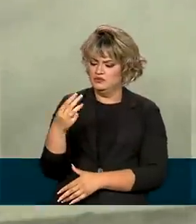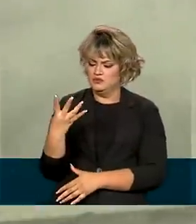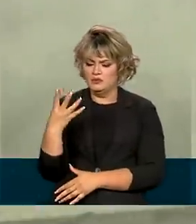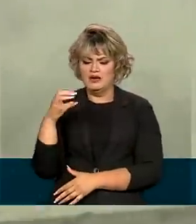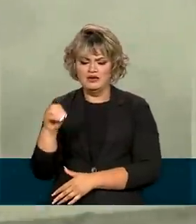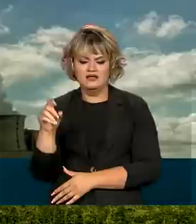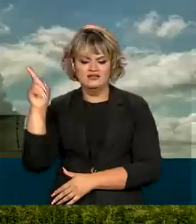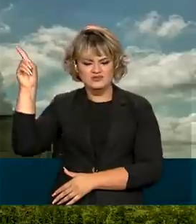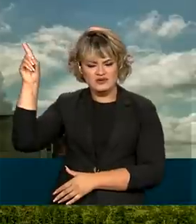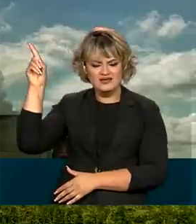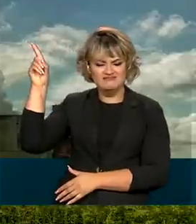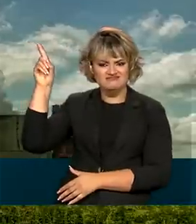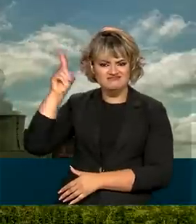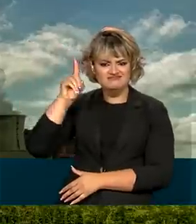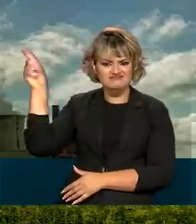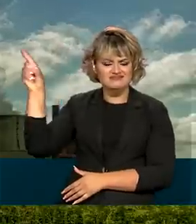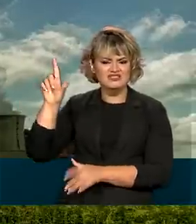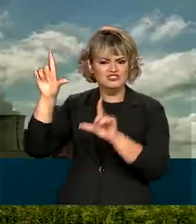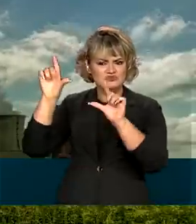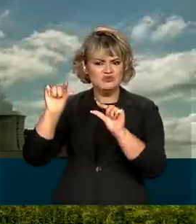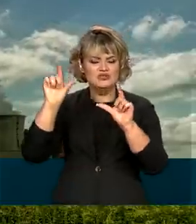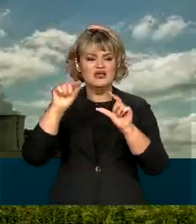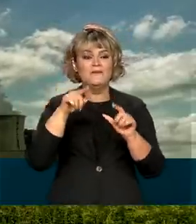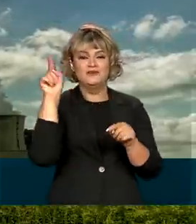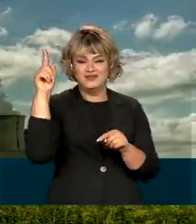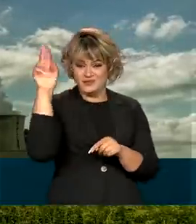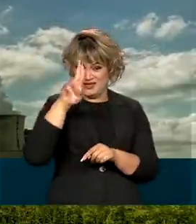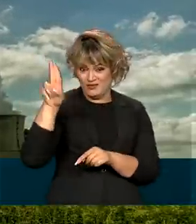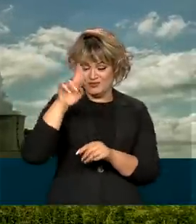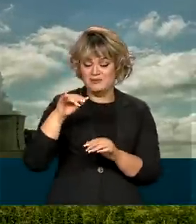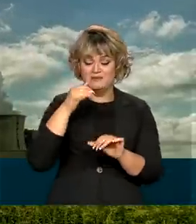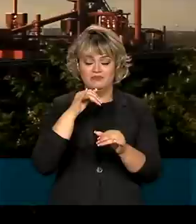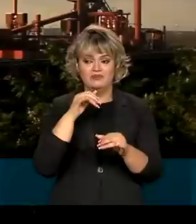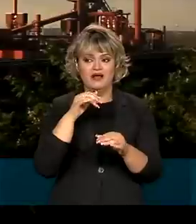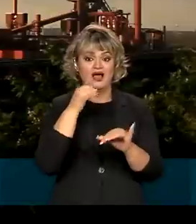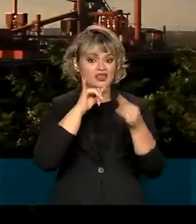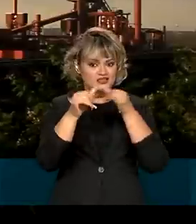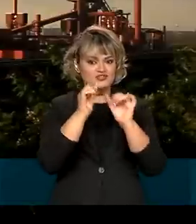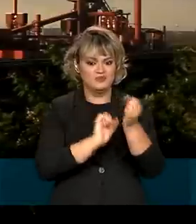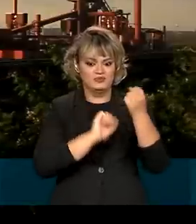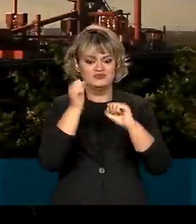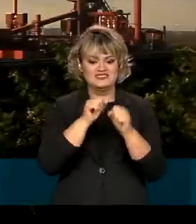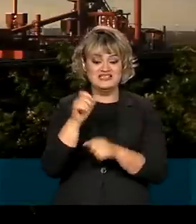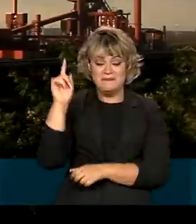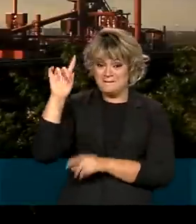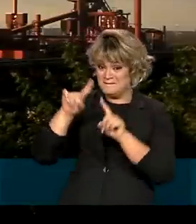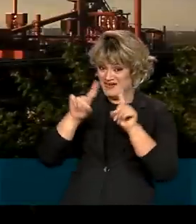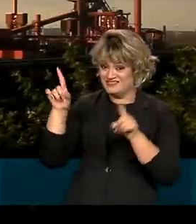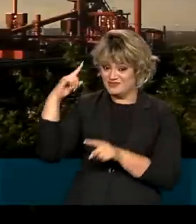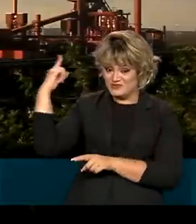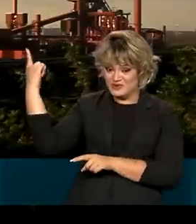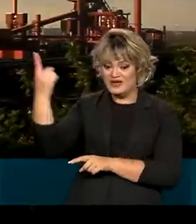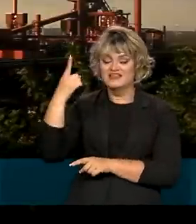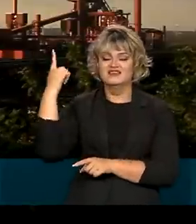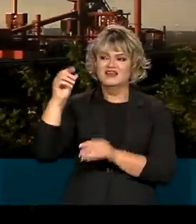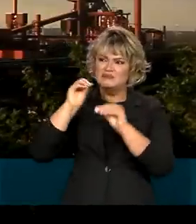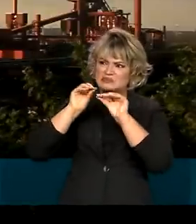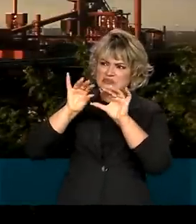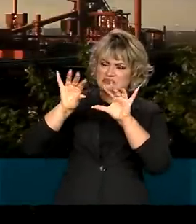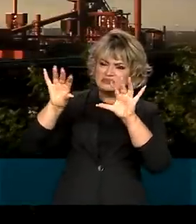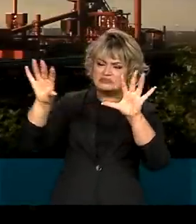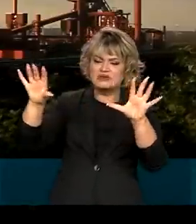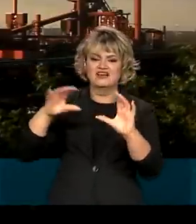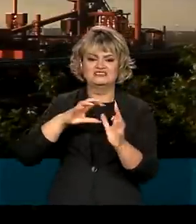o uso do carvão para a produção de energia elétrica. A queima do produto é uma das principais causas para a emissão de